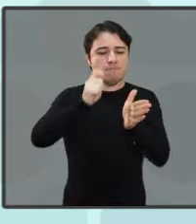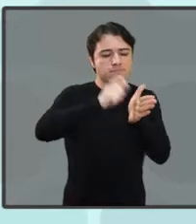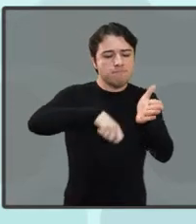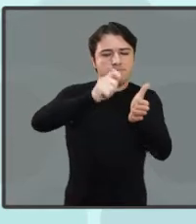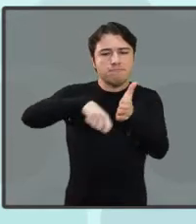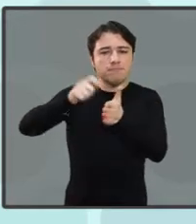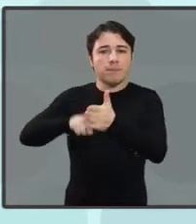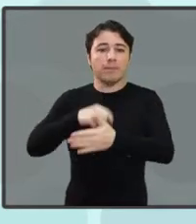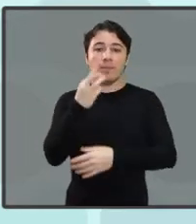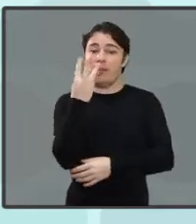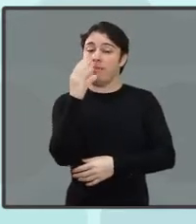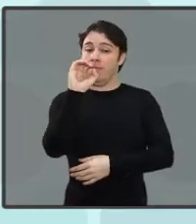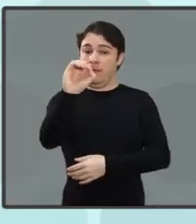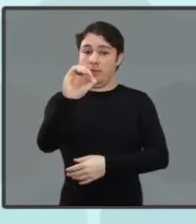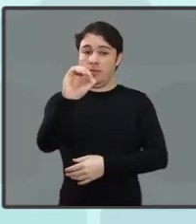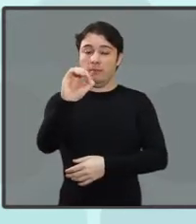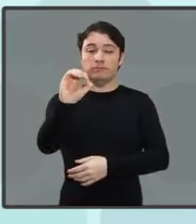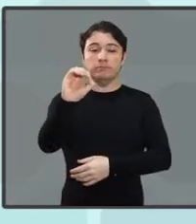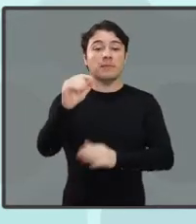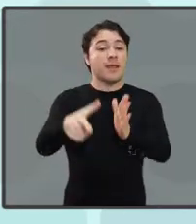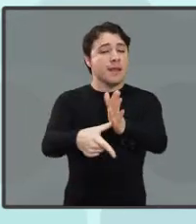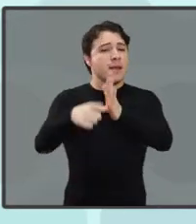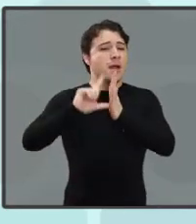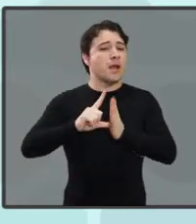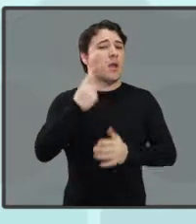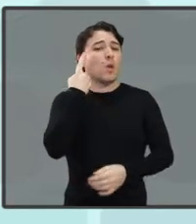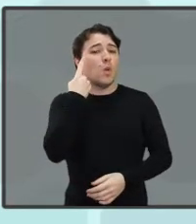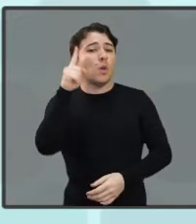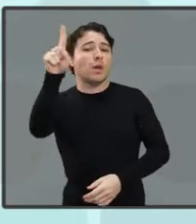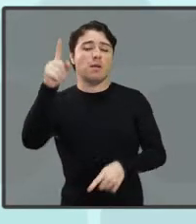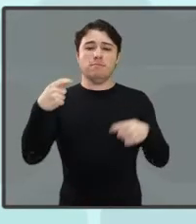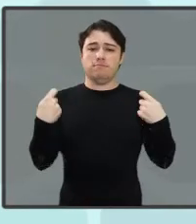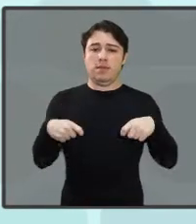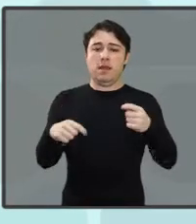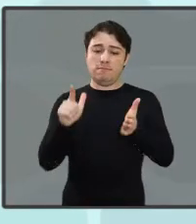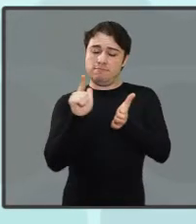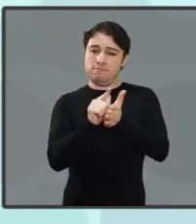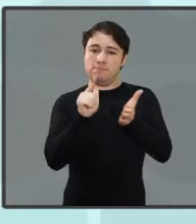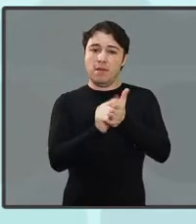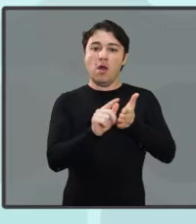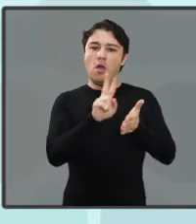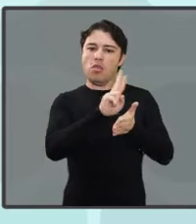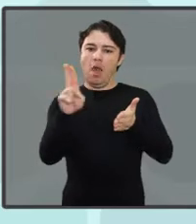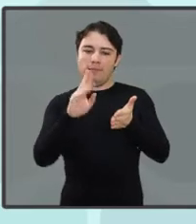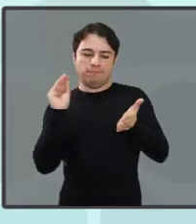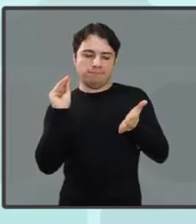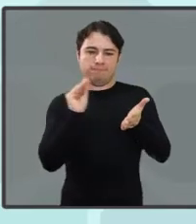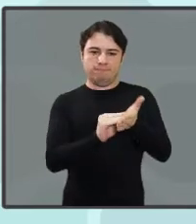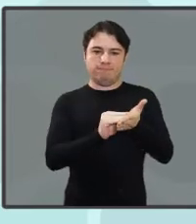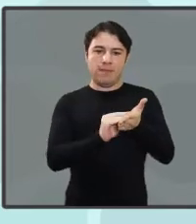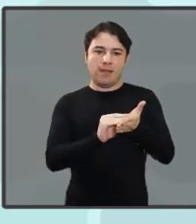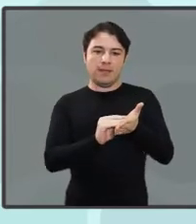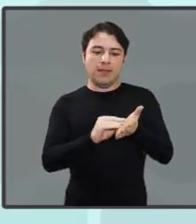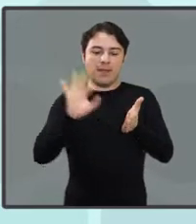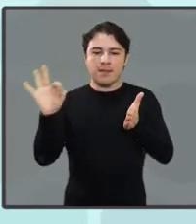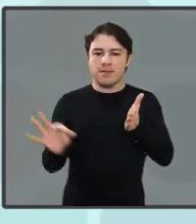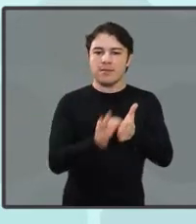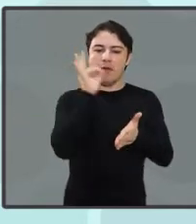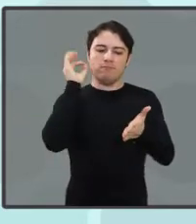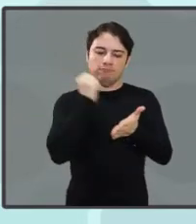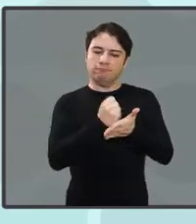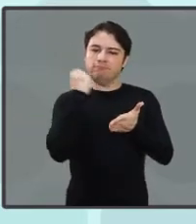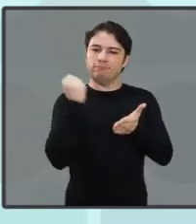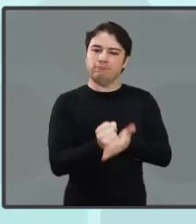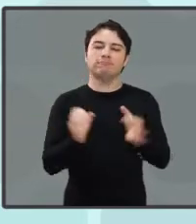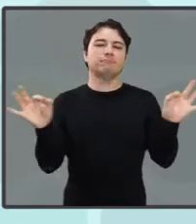participar, é preciso representar uma entidade ou conseguir a assinatura de 30 cidadãos que votam em Araraquara e fazer a